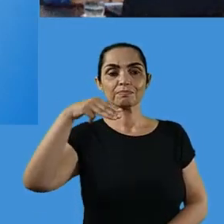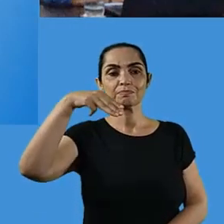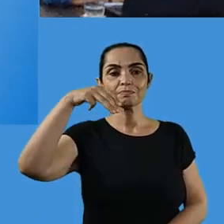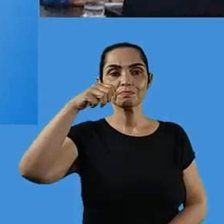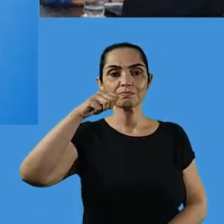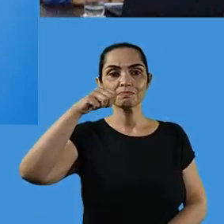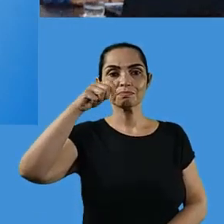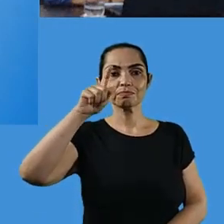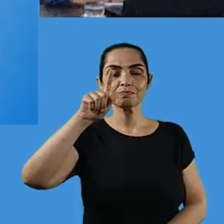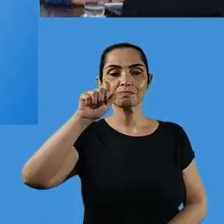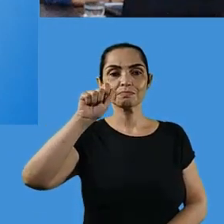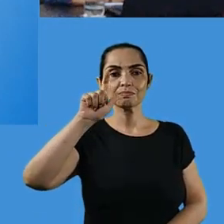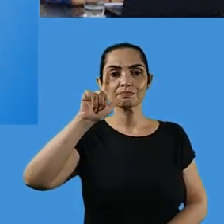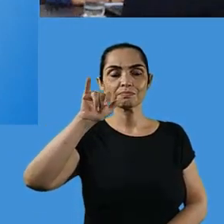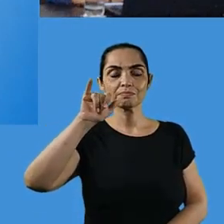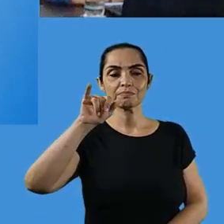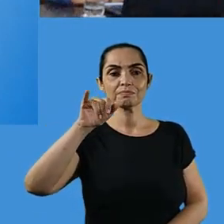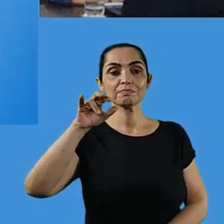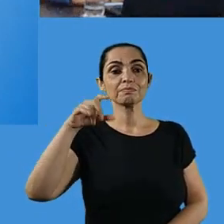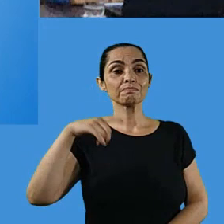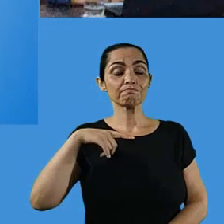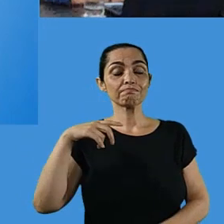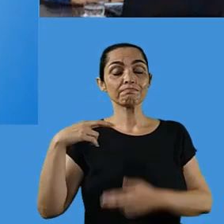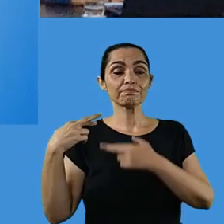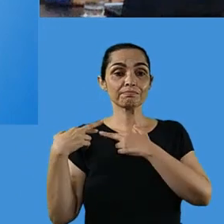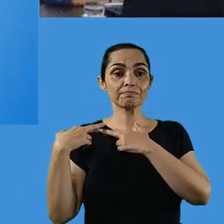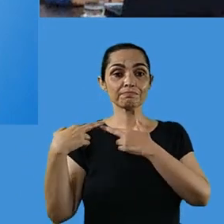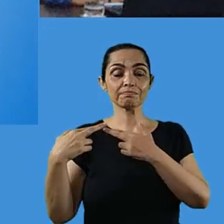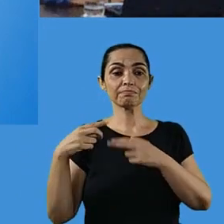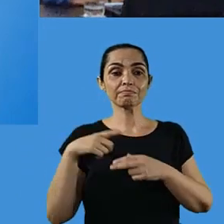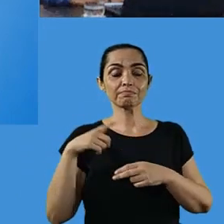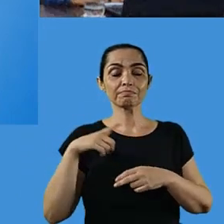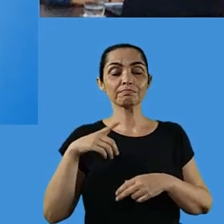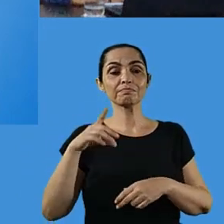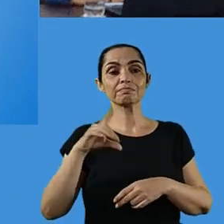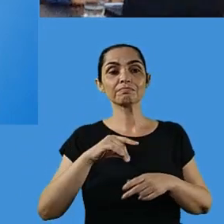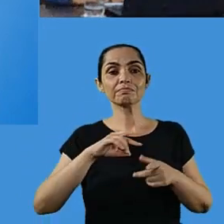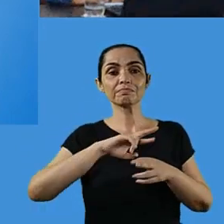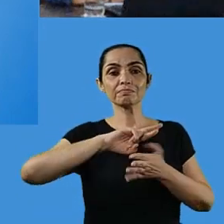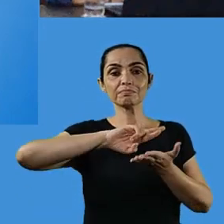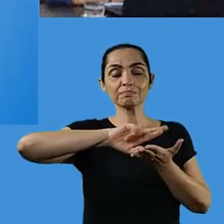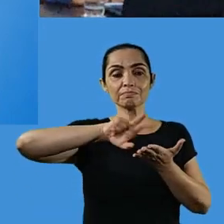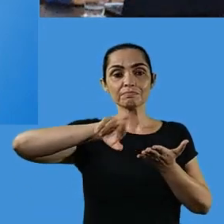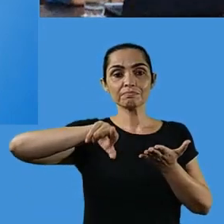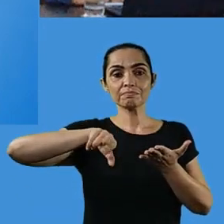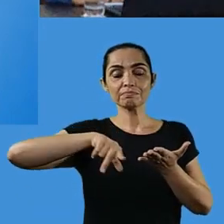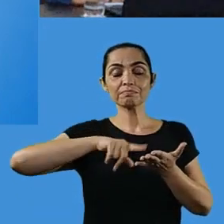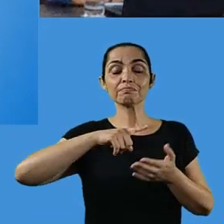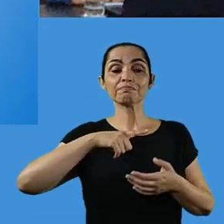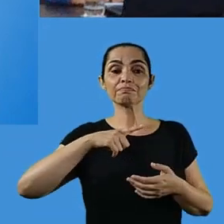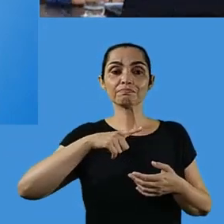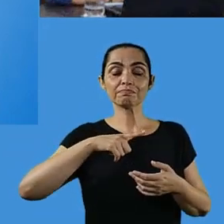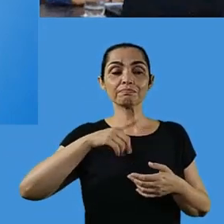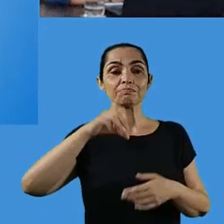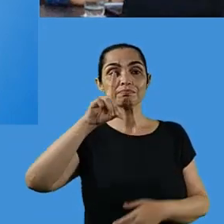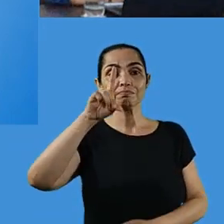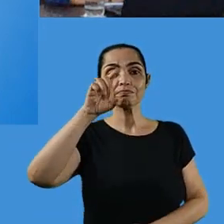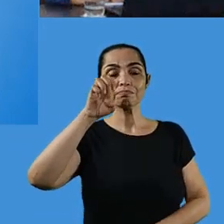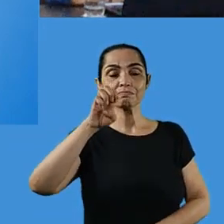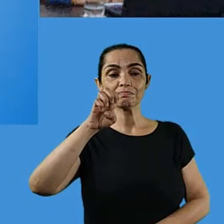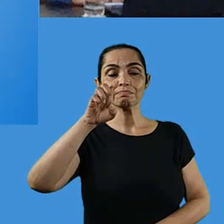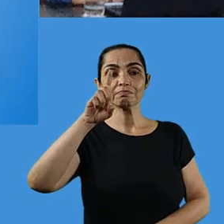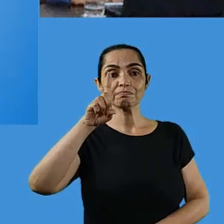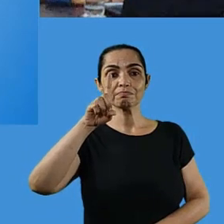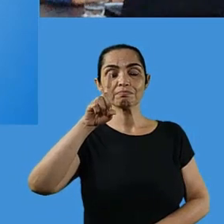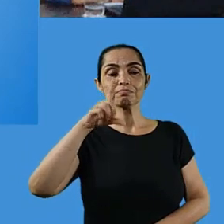Olá, eu sou a professora Magali, sou responsável pela Divisão de Educação